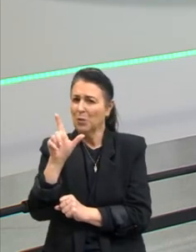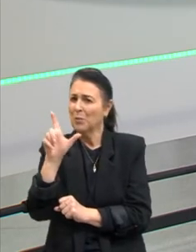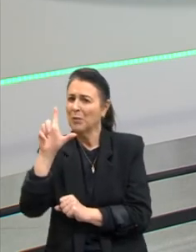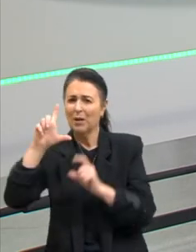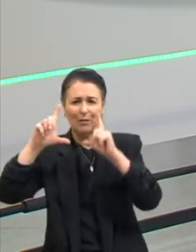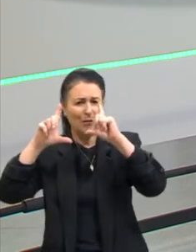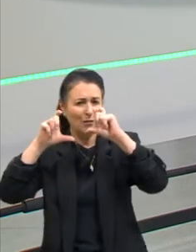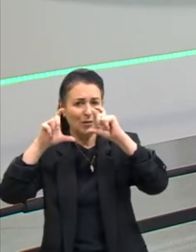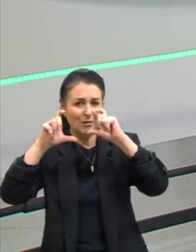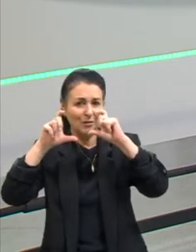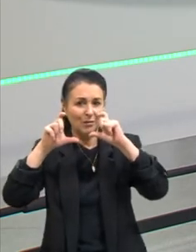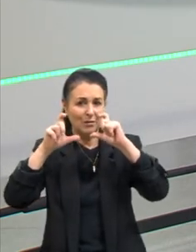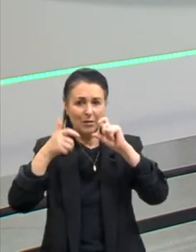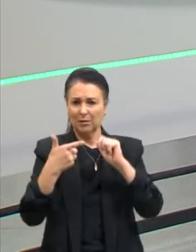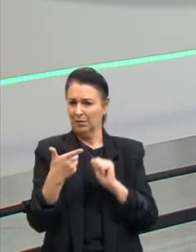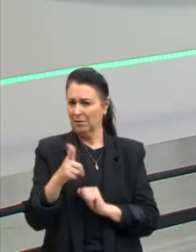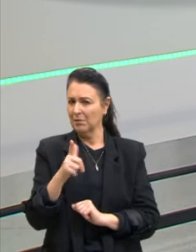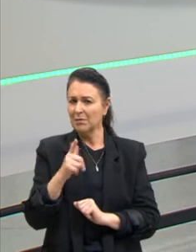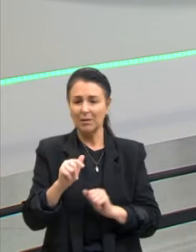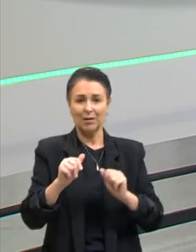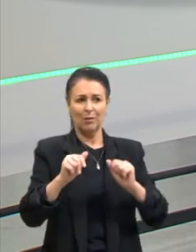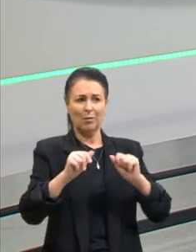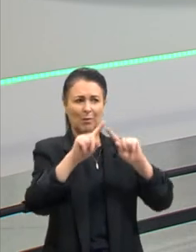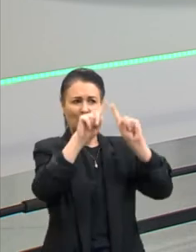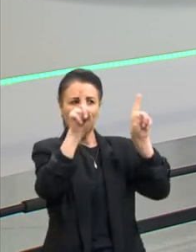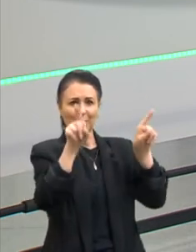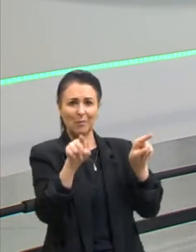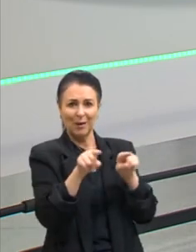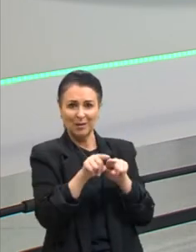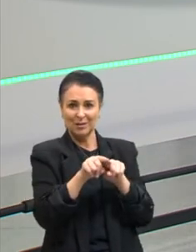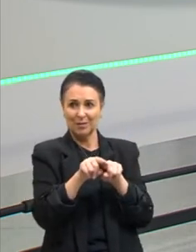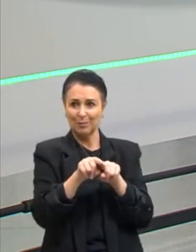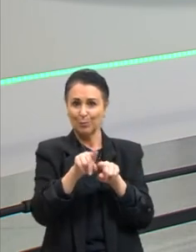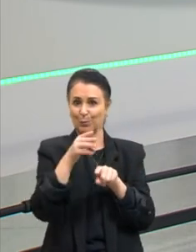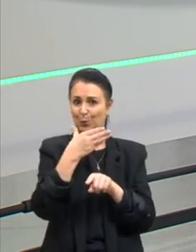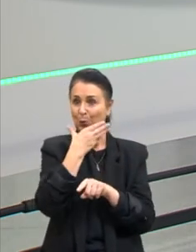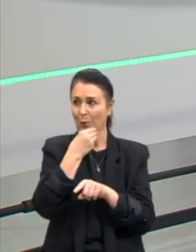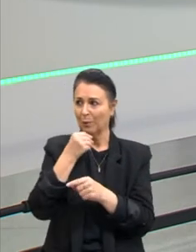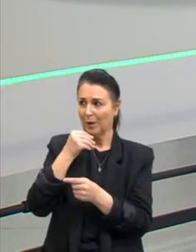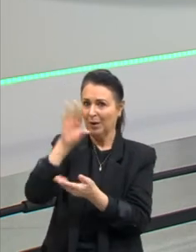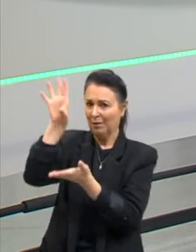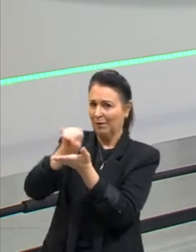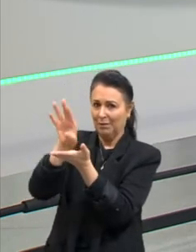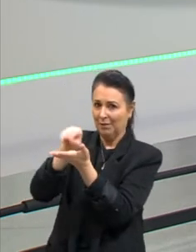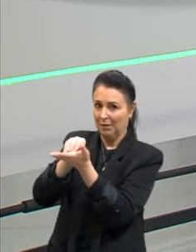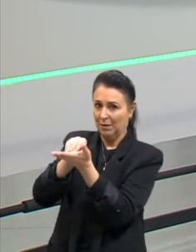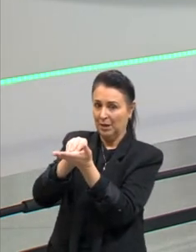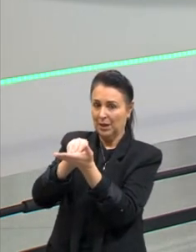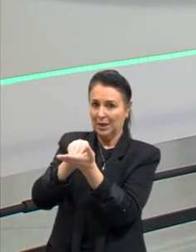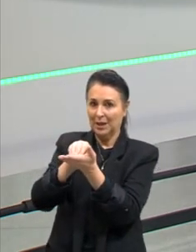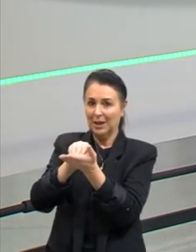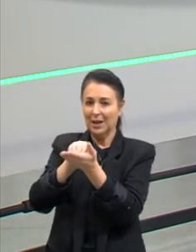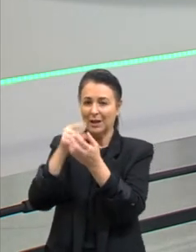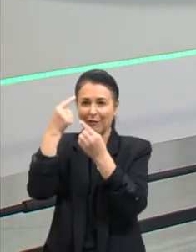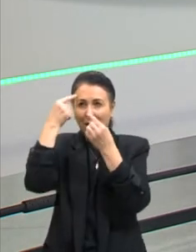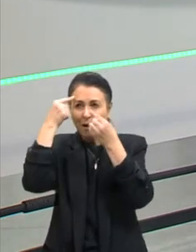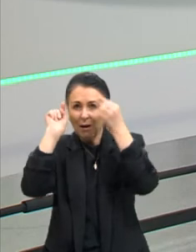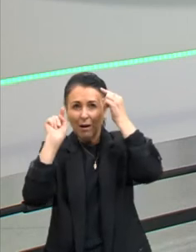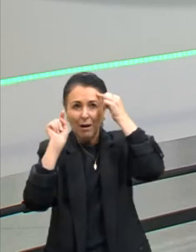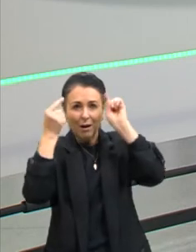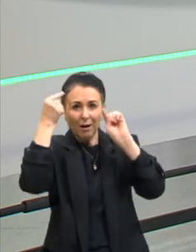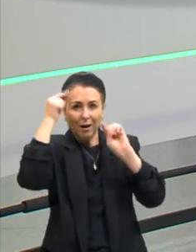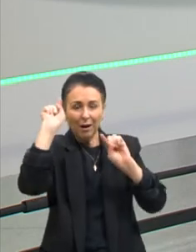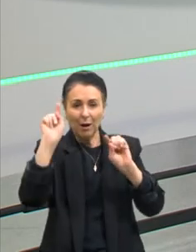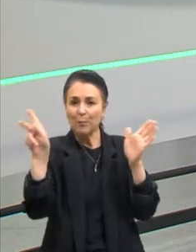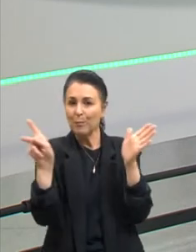imagem que representou a cena para o artista poder pintar. Então, ele constrói a partir de narrativas. E essas narrativas